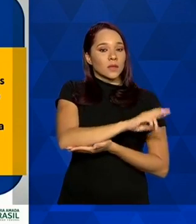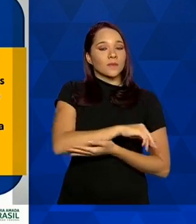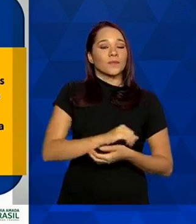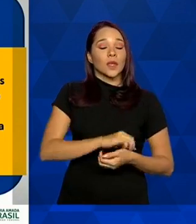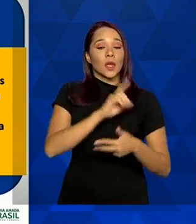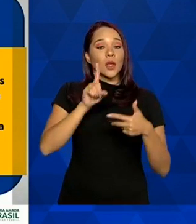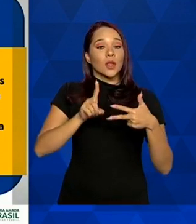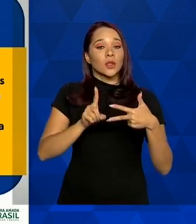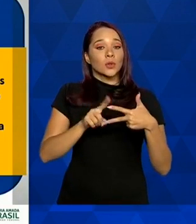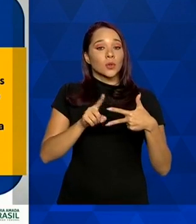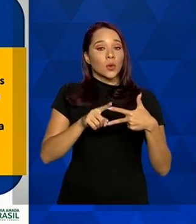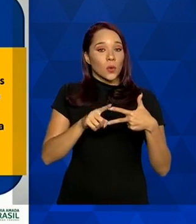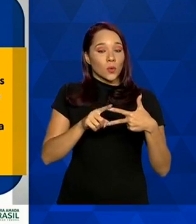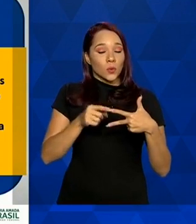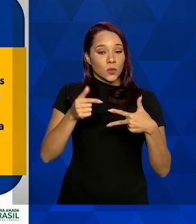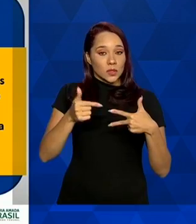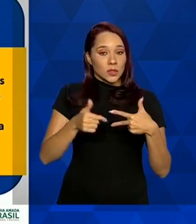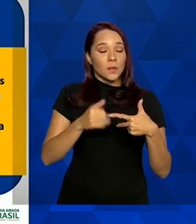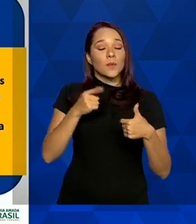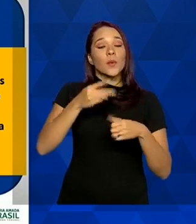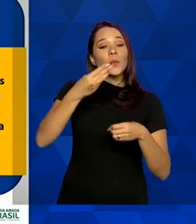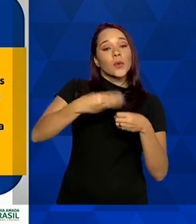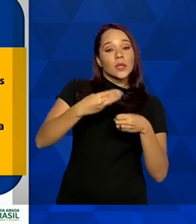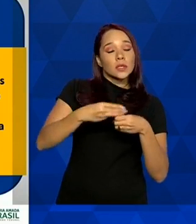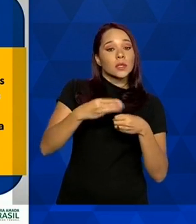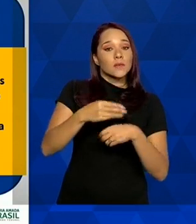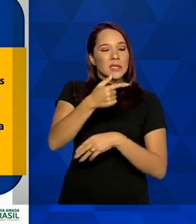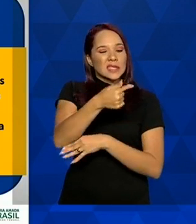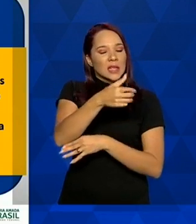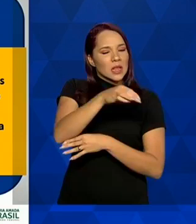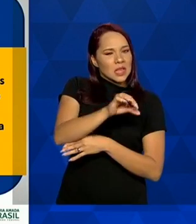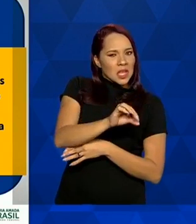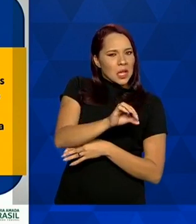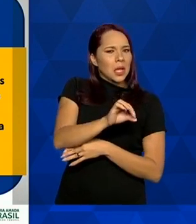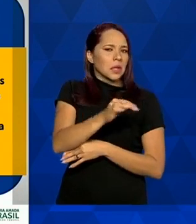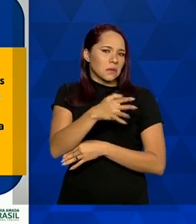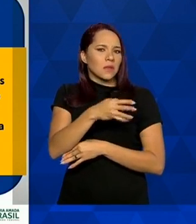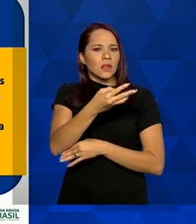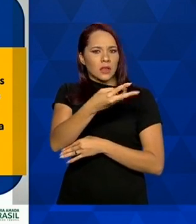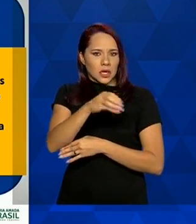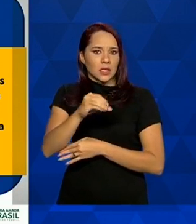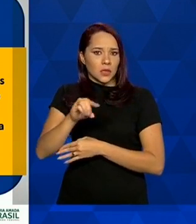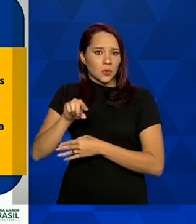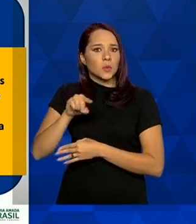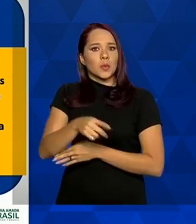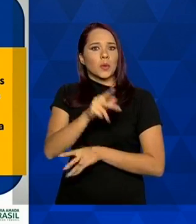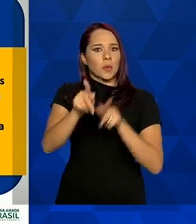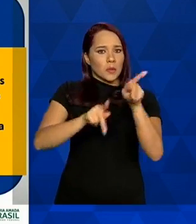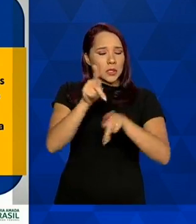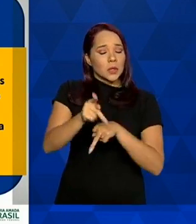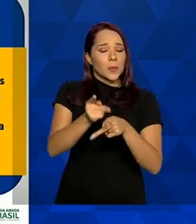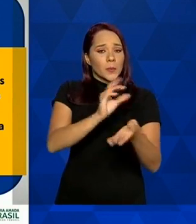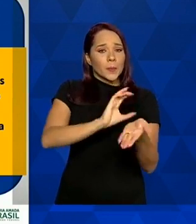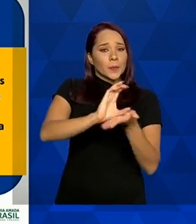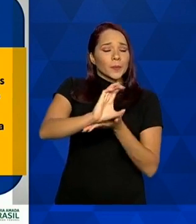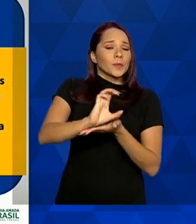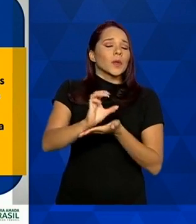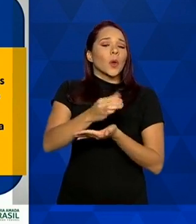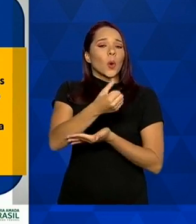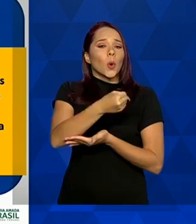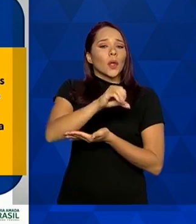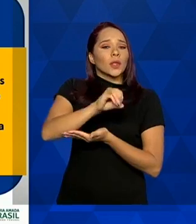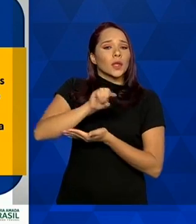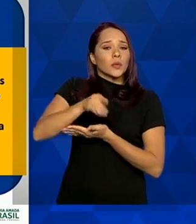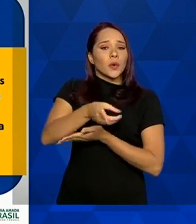Tipo 2, para os municípios entre 70 e 300 mil habitantes, com um custeio mensal de 80 mil